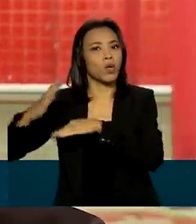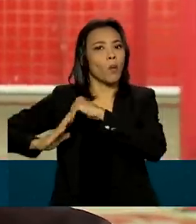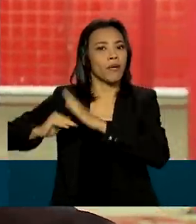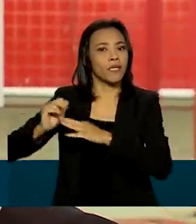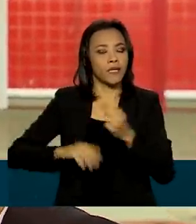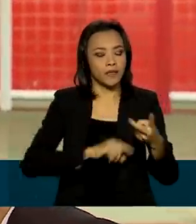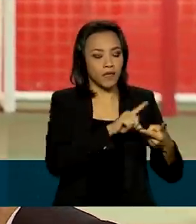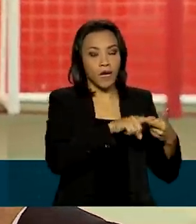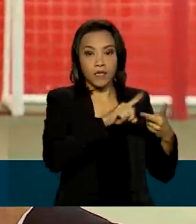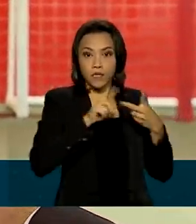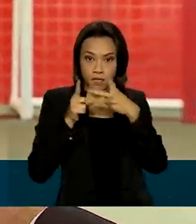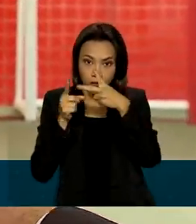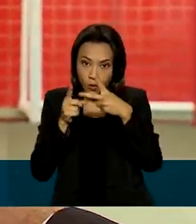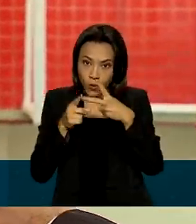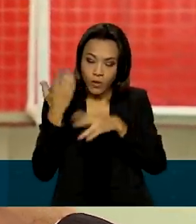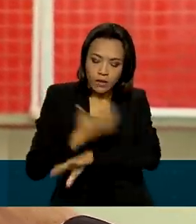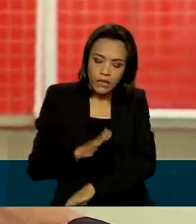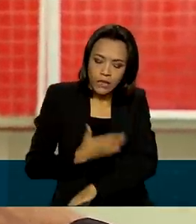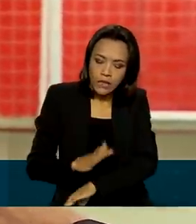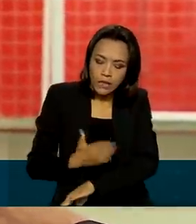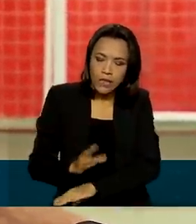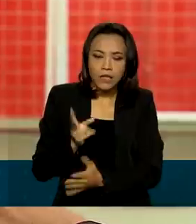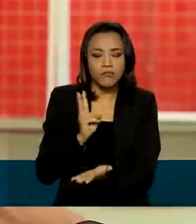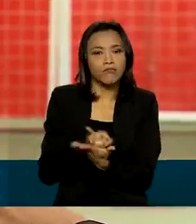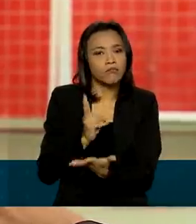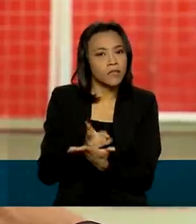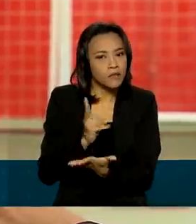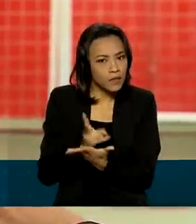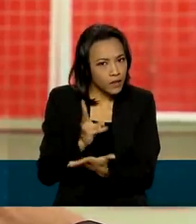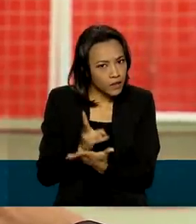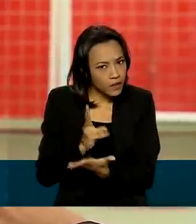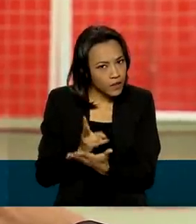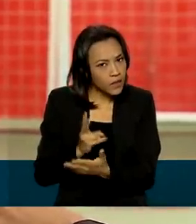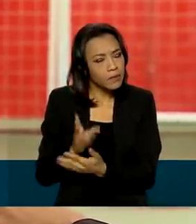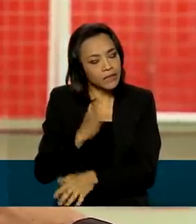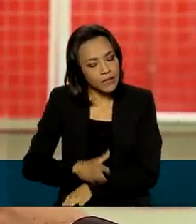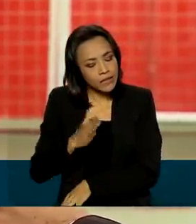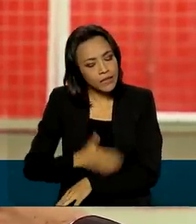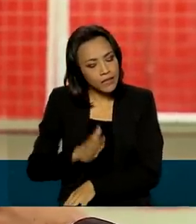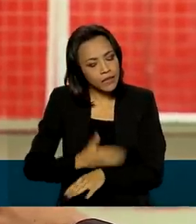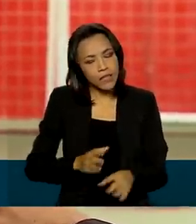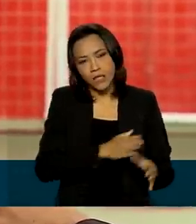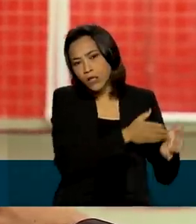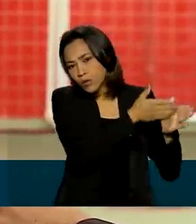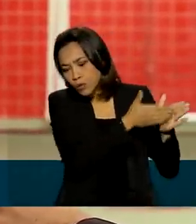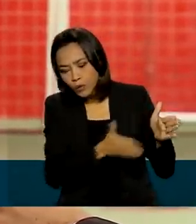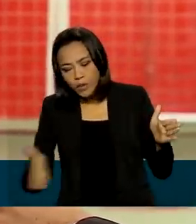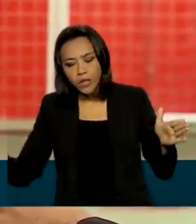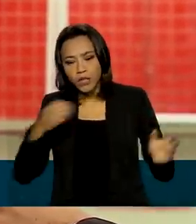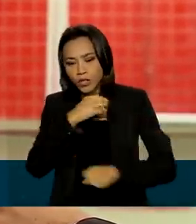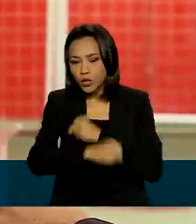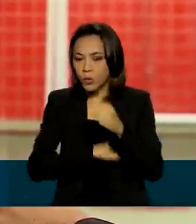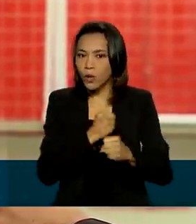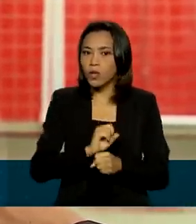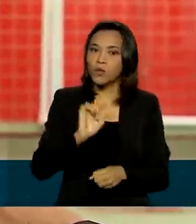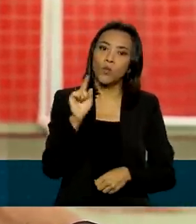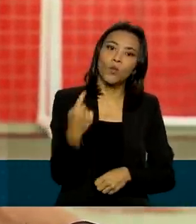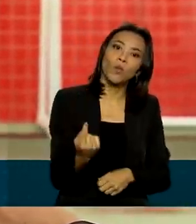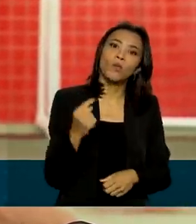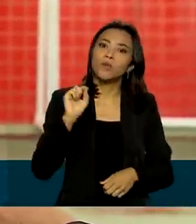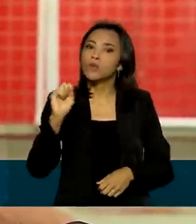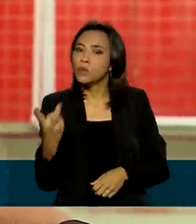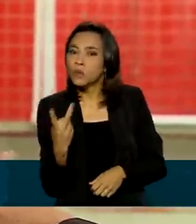claro, era a parte prática, manter uma constância, um ritmo durante todo o ano, uma redação por semana, às vezes duas, quando tinha